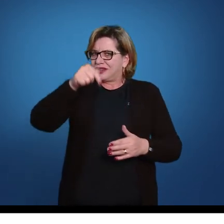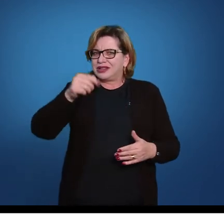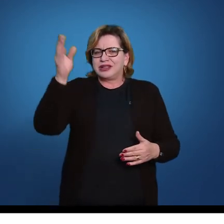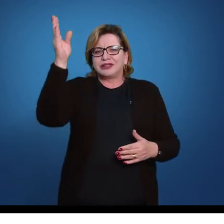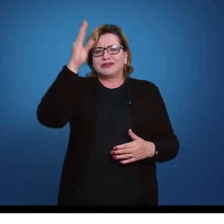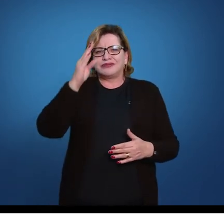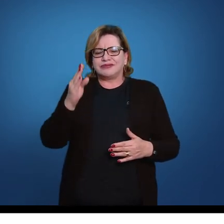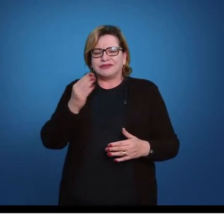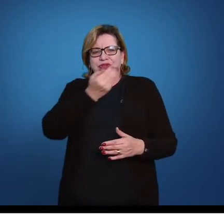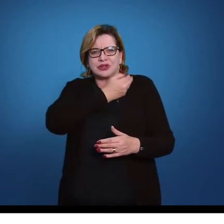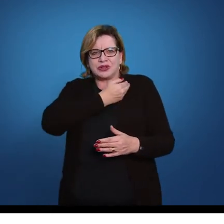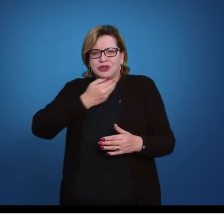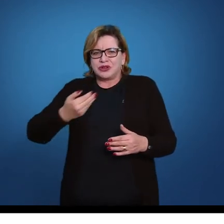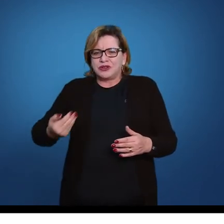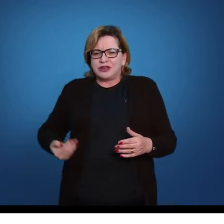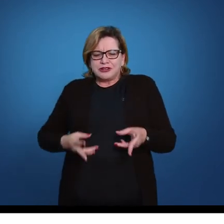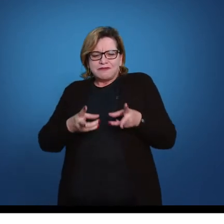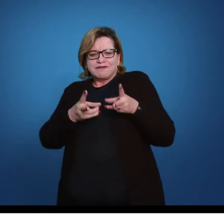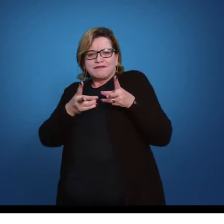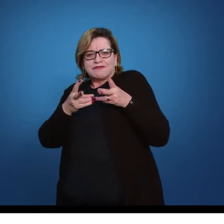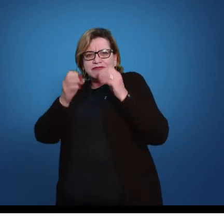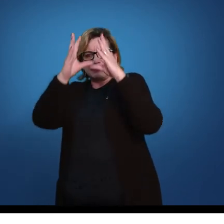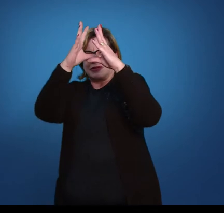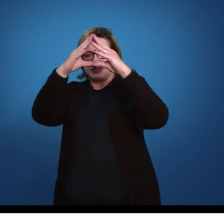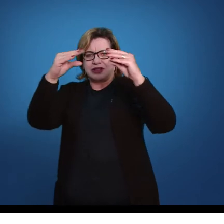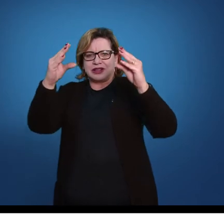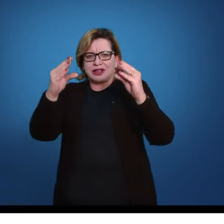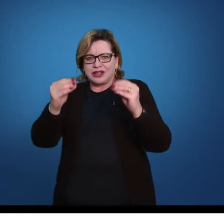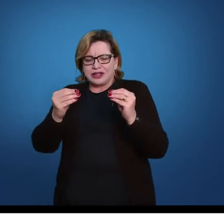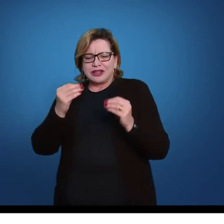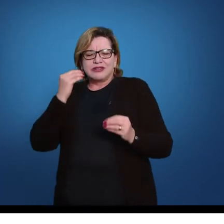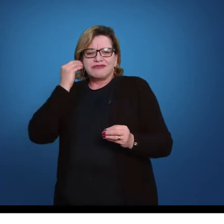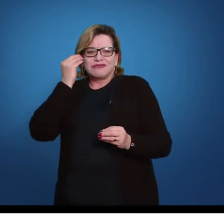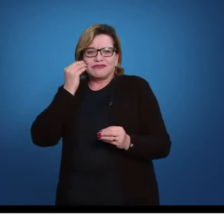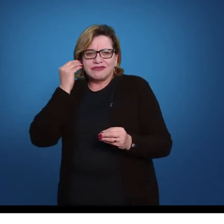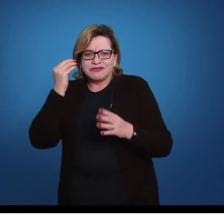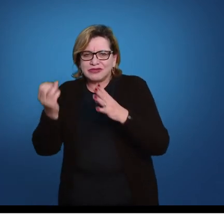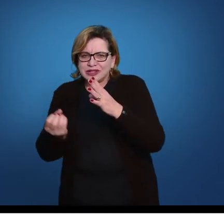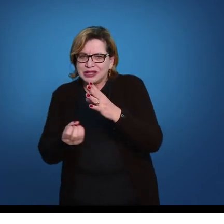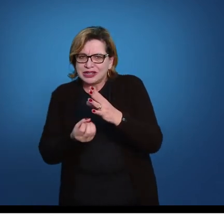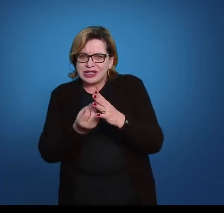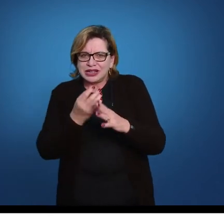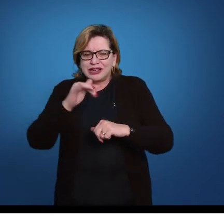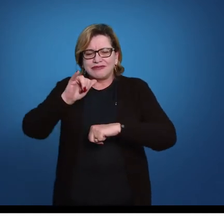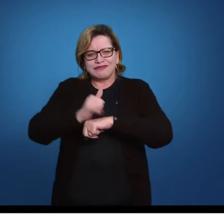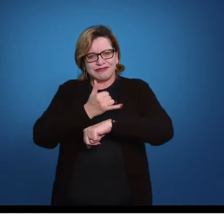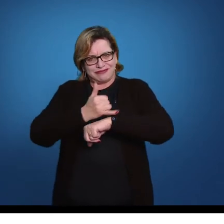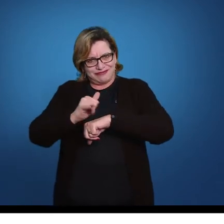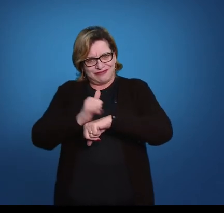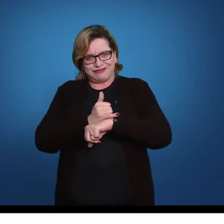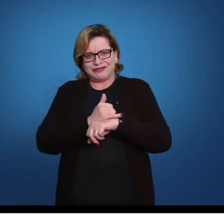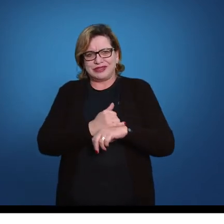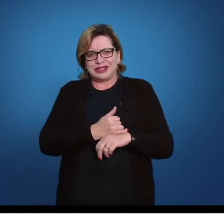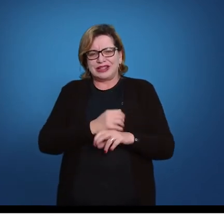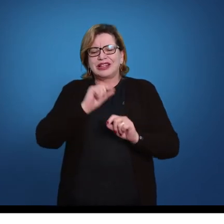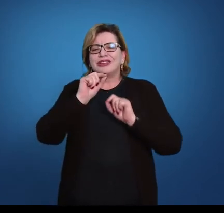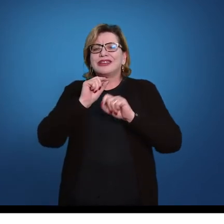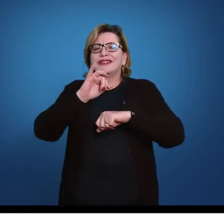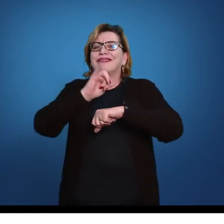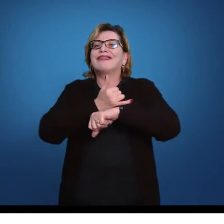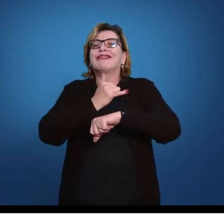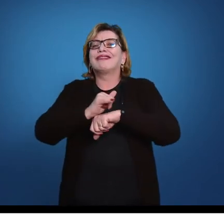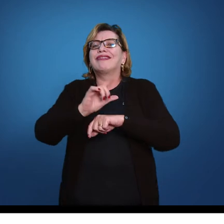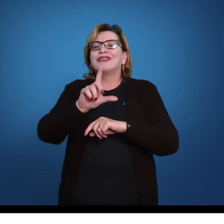o Estado olha para o circo e tenta realmente criar algumas estratégias. Entre essas